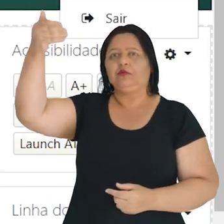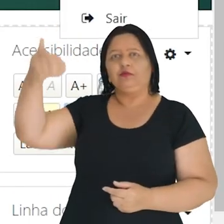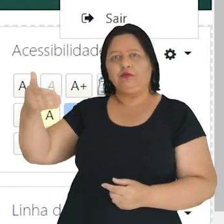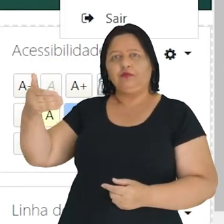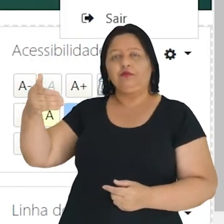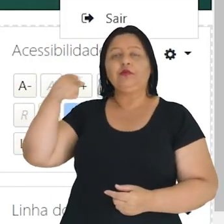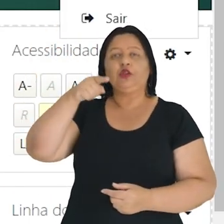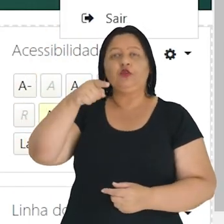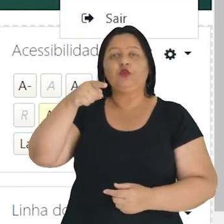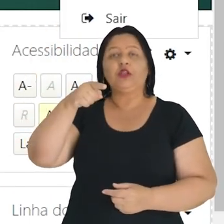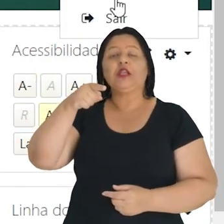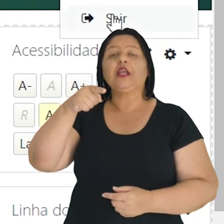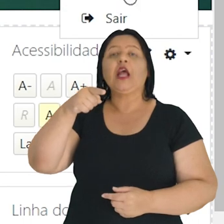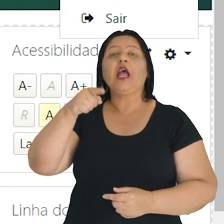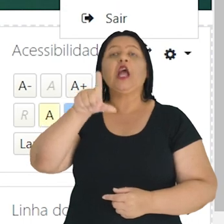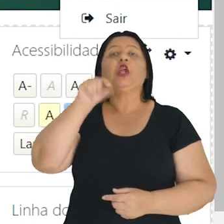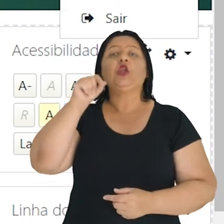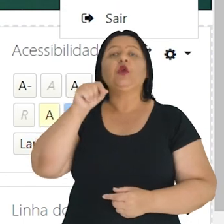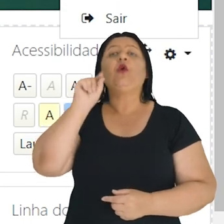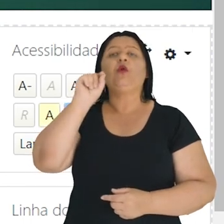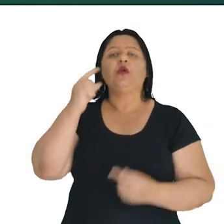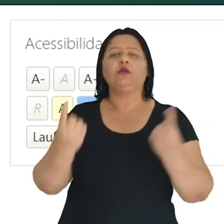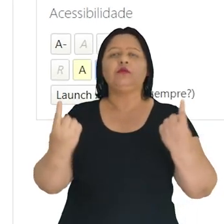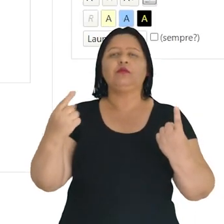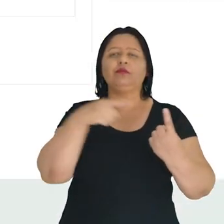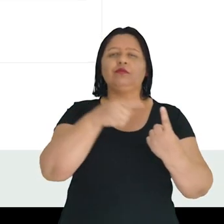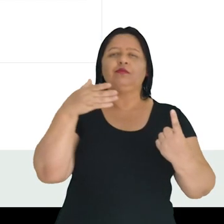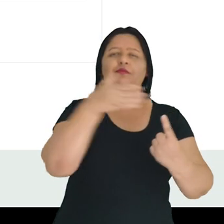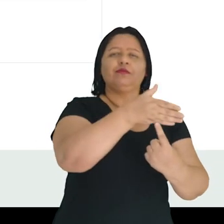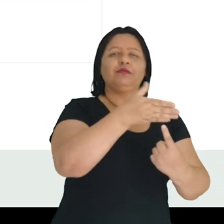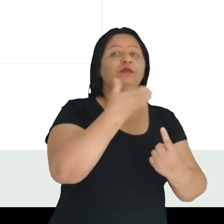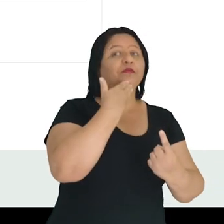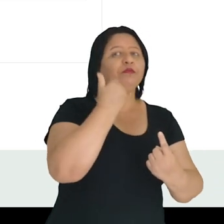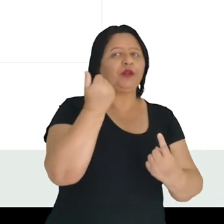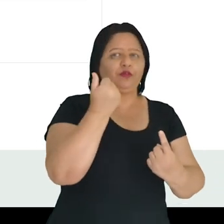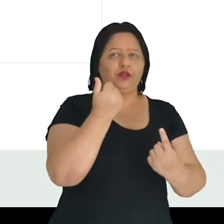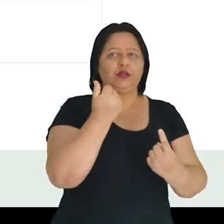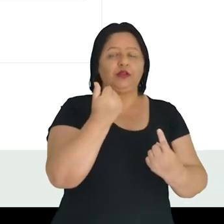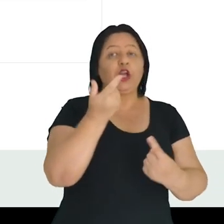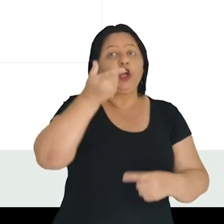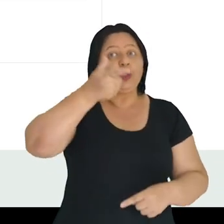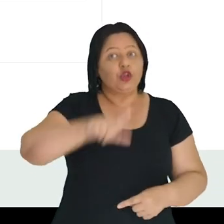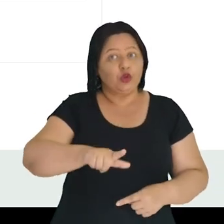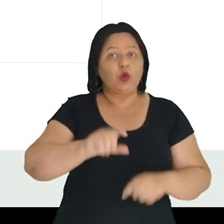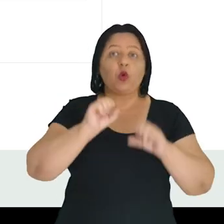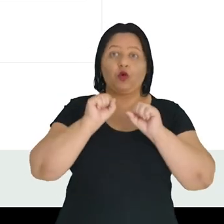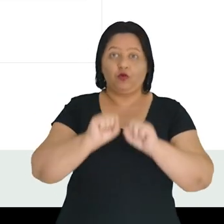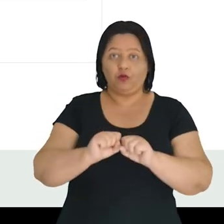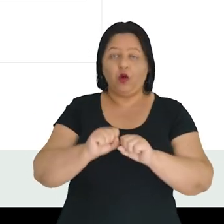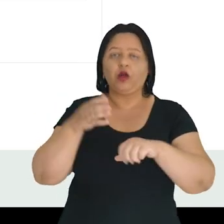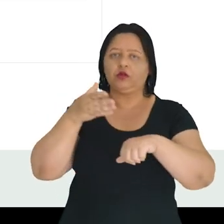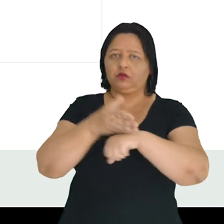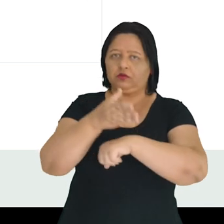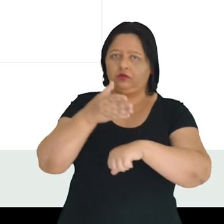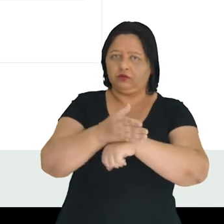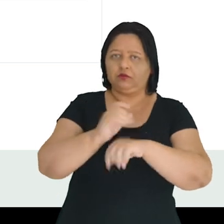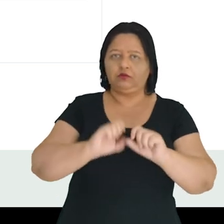menu do seu perfil e vamos direto em preferências. Então, observe que aqui podemos novamente